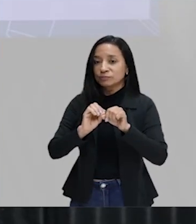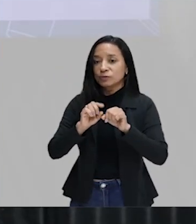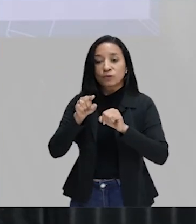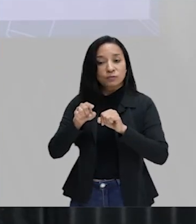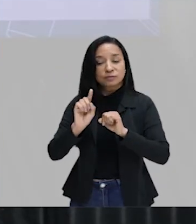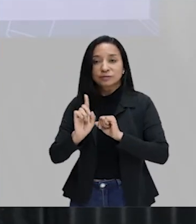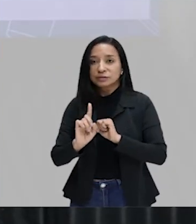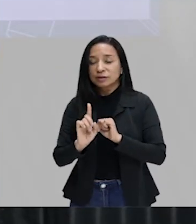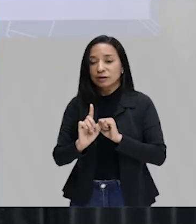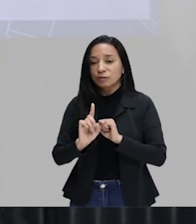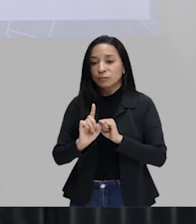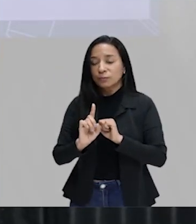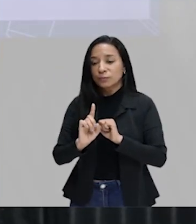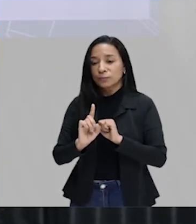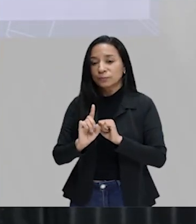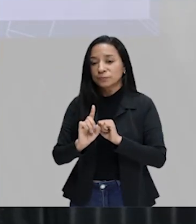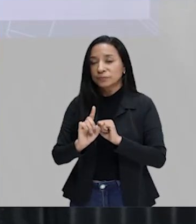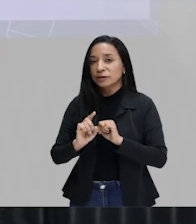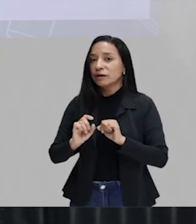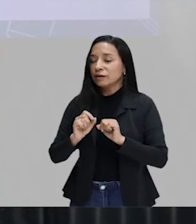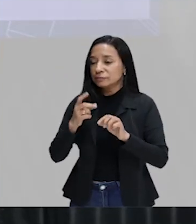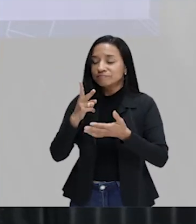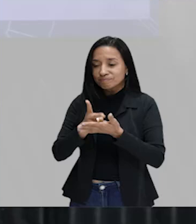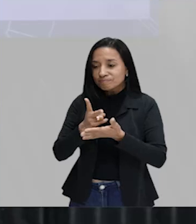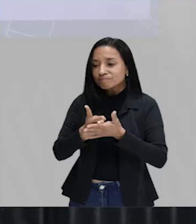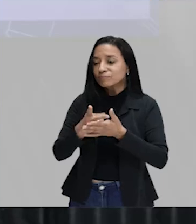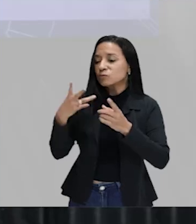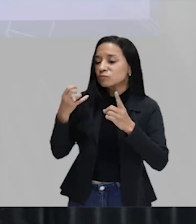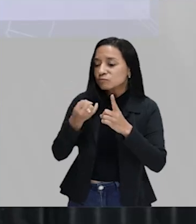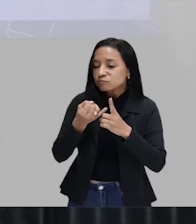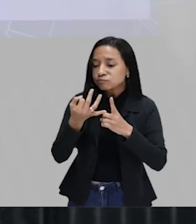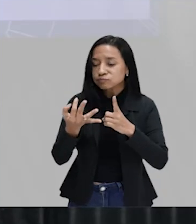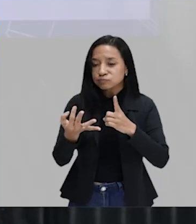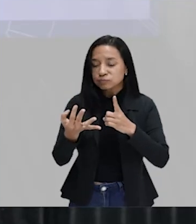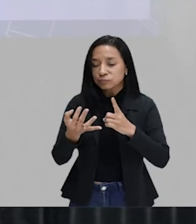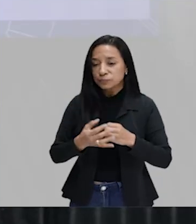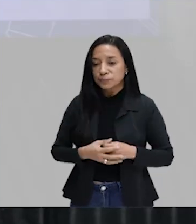Sobretudo convincente. A se convence daquilo. Certo?